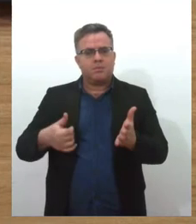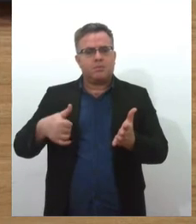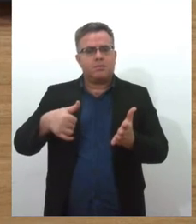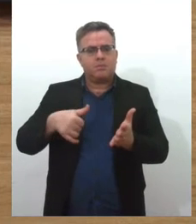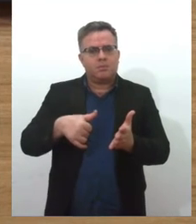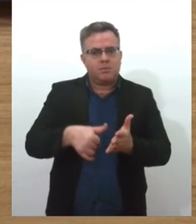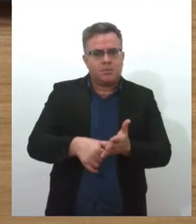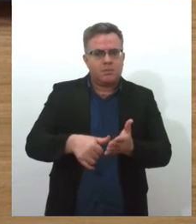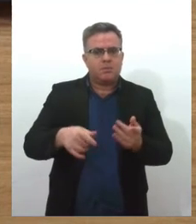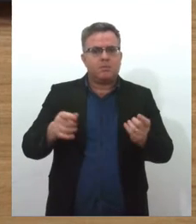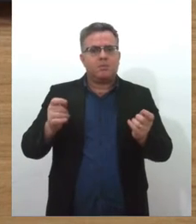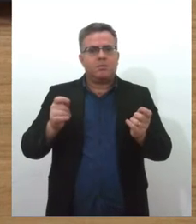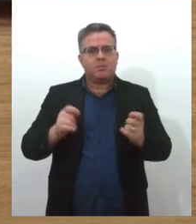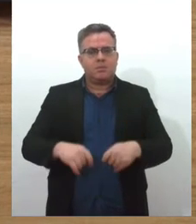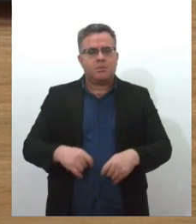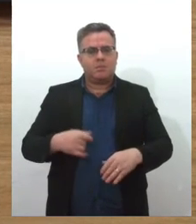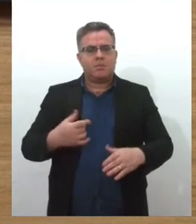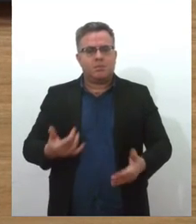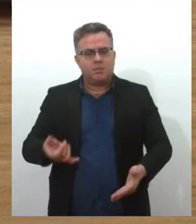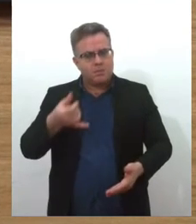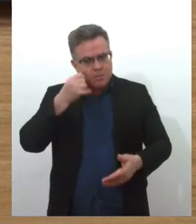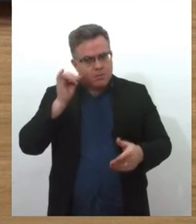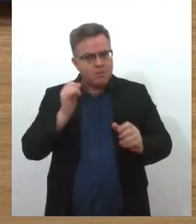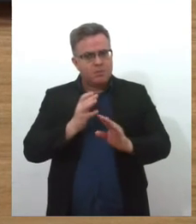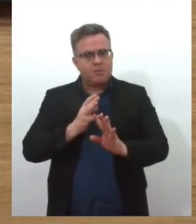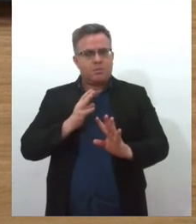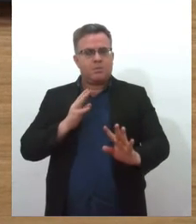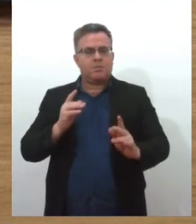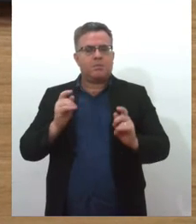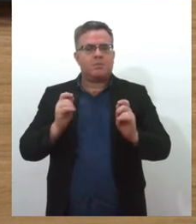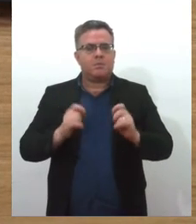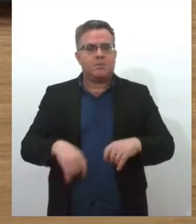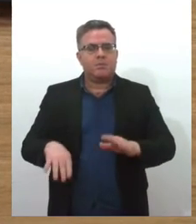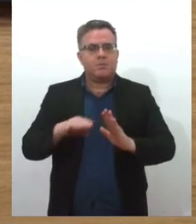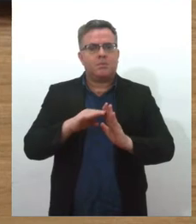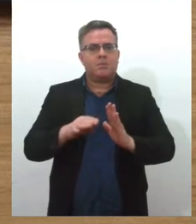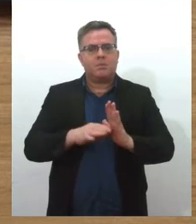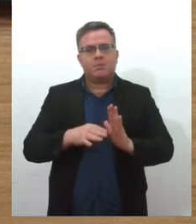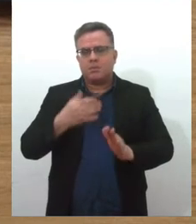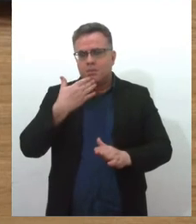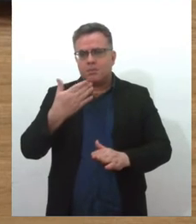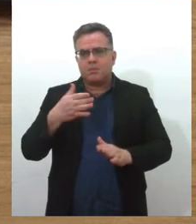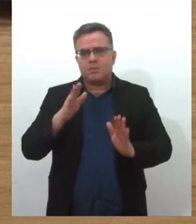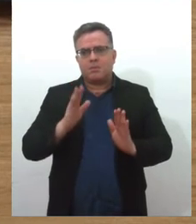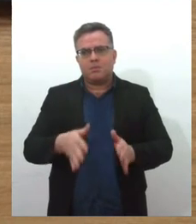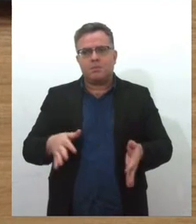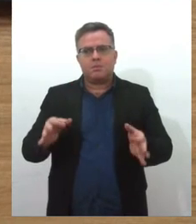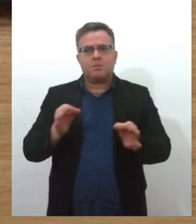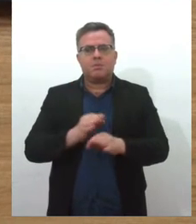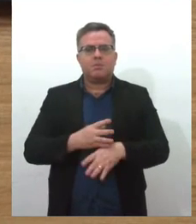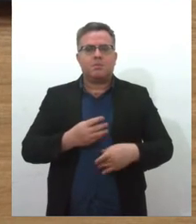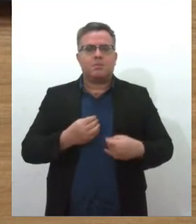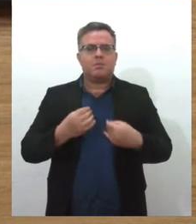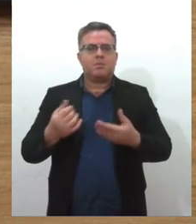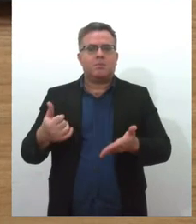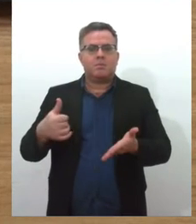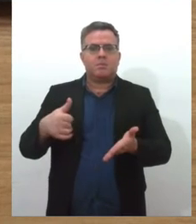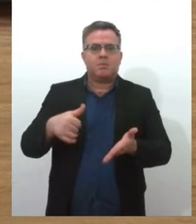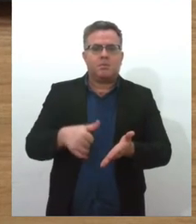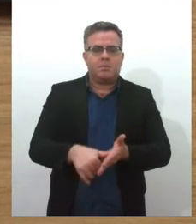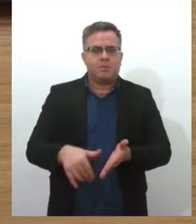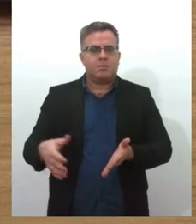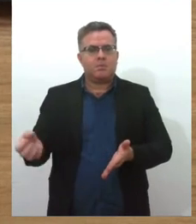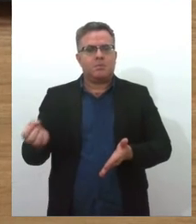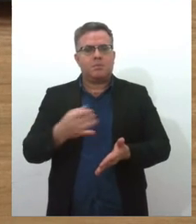Para reduzir os deslocamentos da população sergipana no processo de solicitação e emissão de carteira de identidade, o